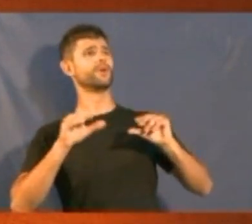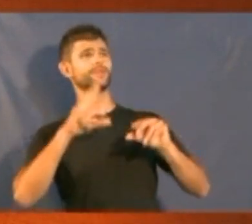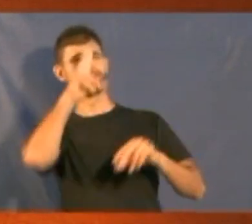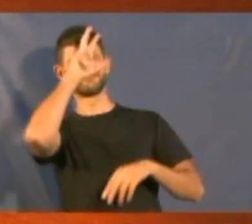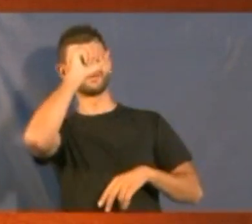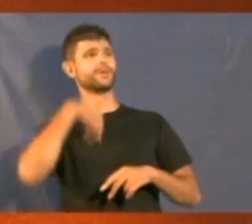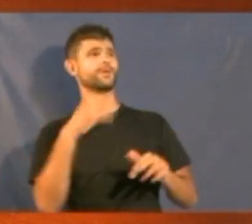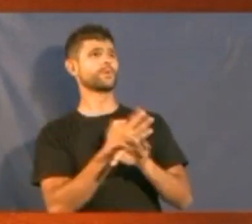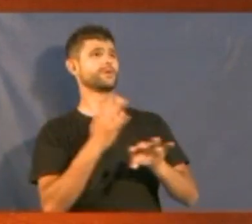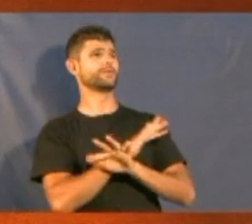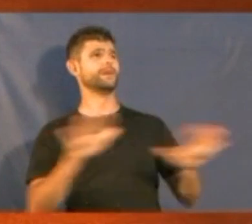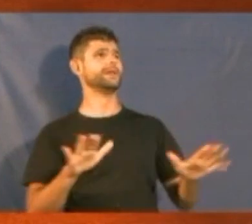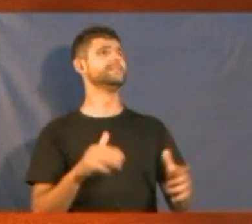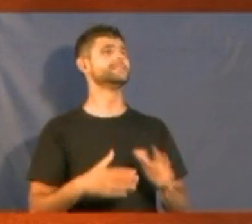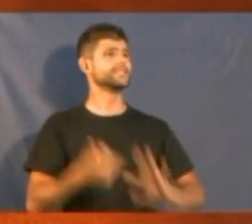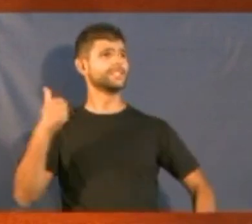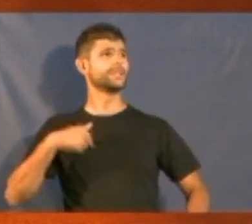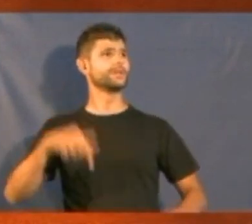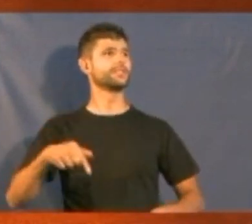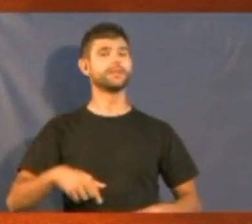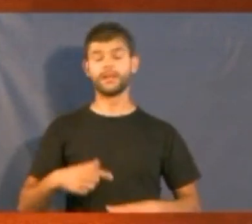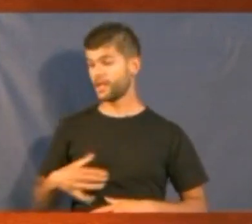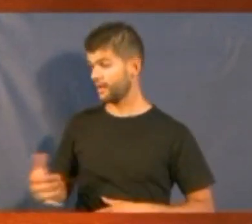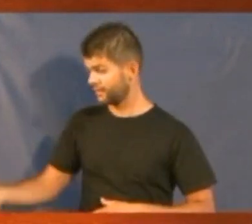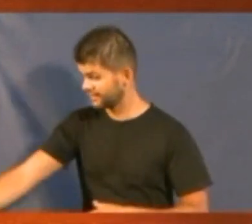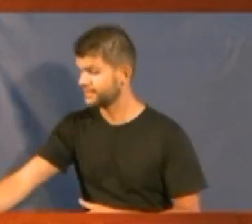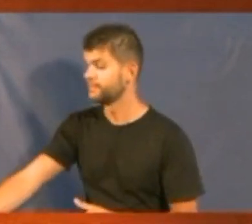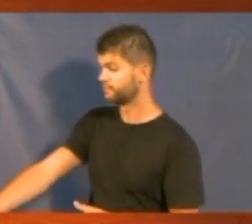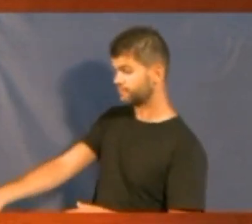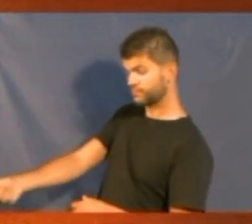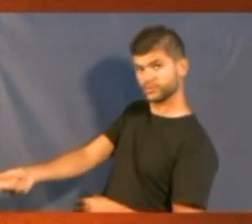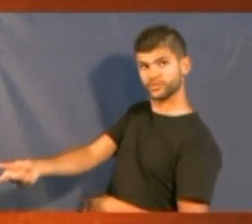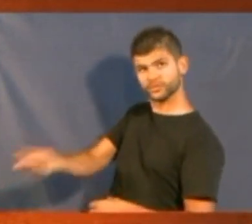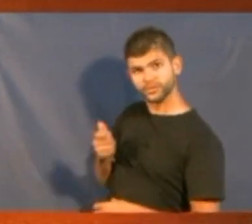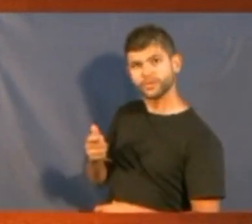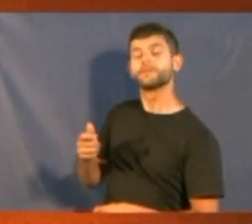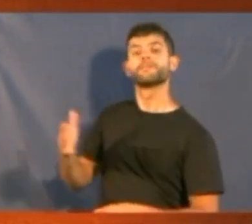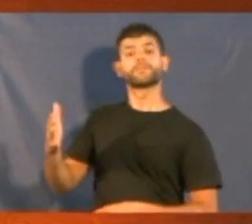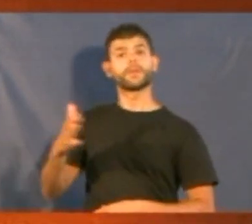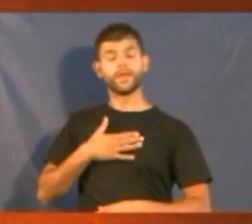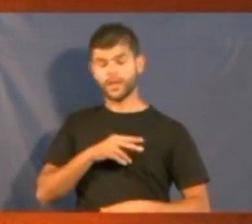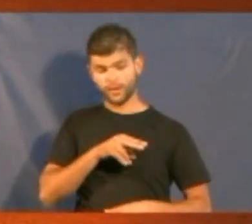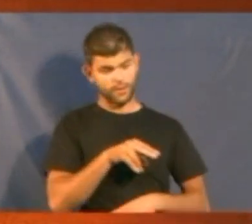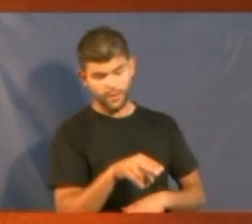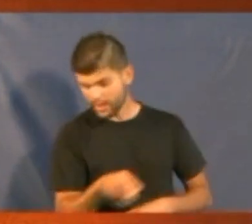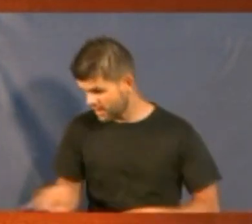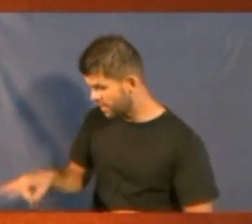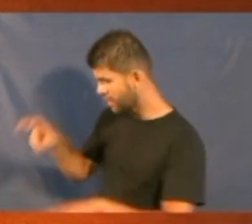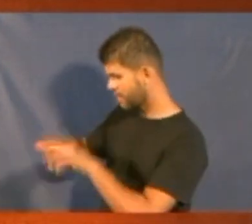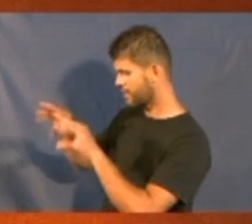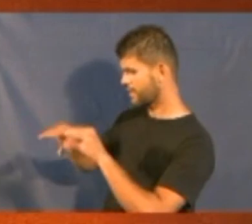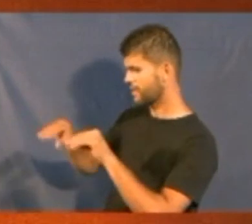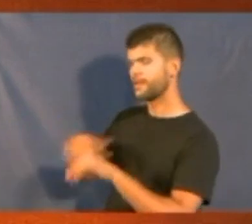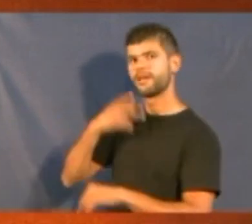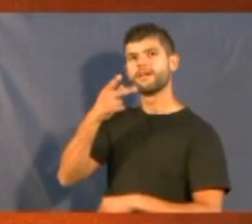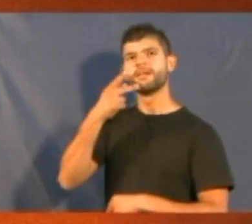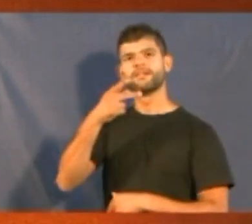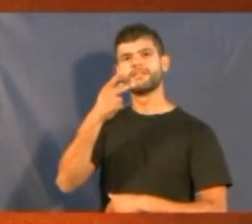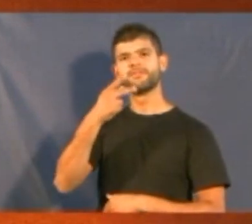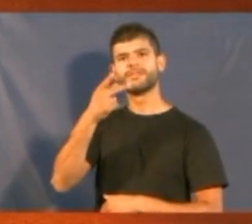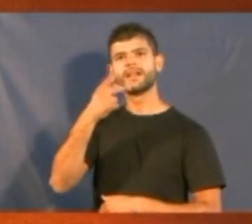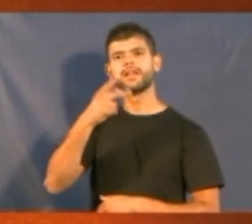sumbrou meus braços, me arrancou da cadeira. Eu olhei para ela e falei em latim, Vá derreto